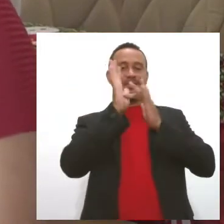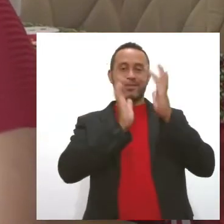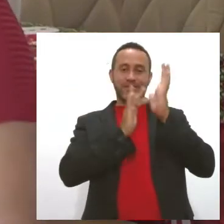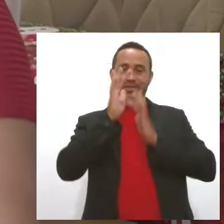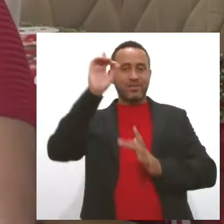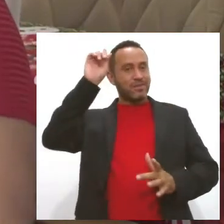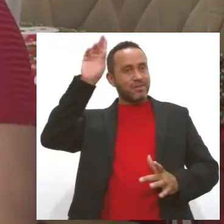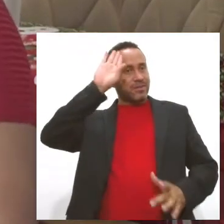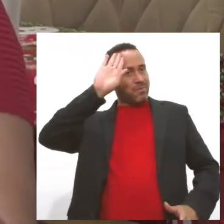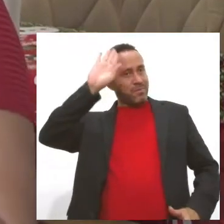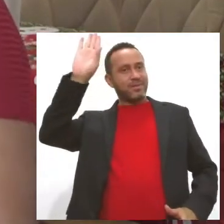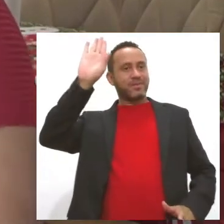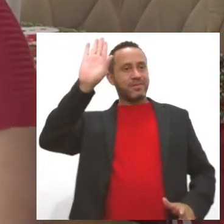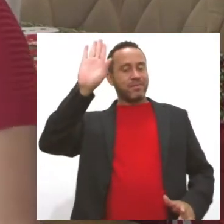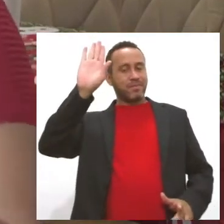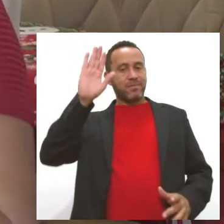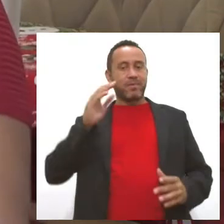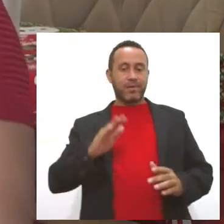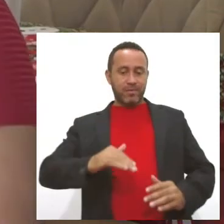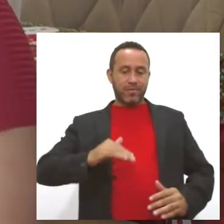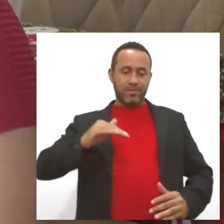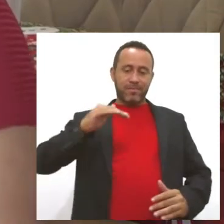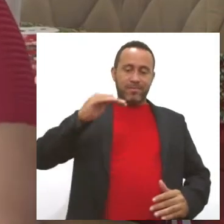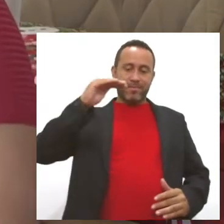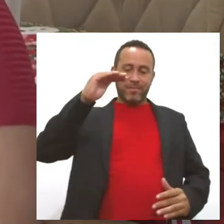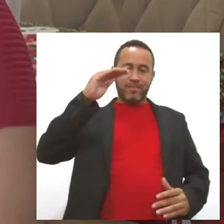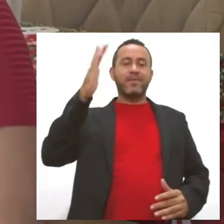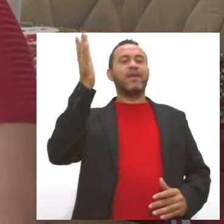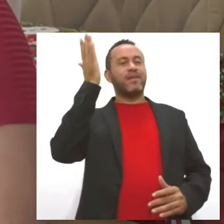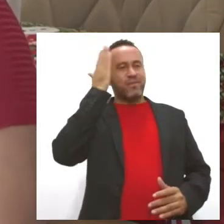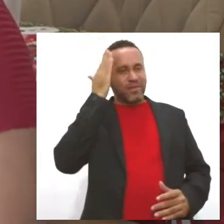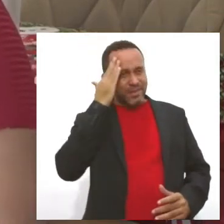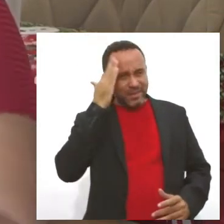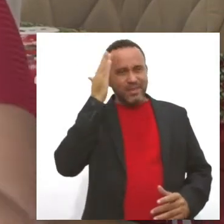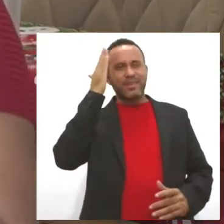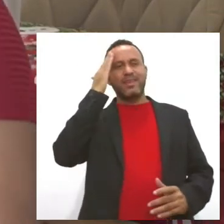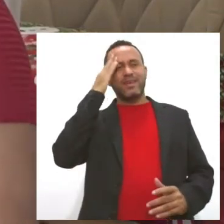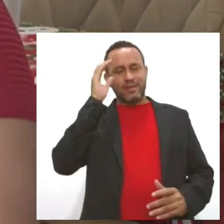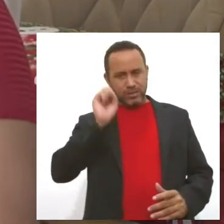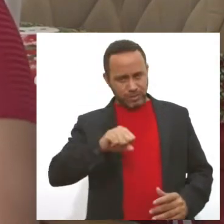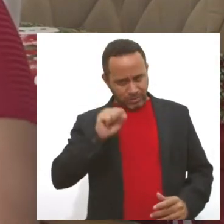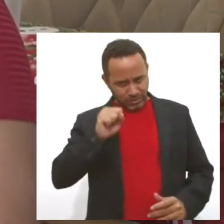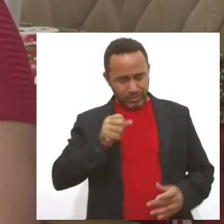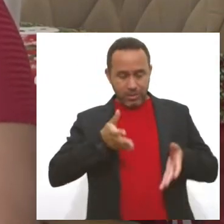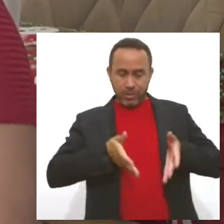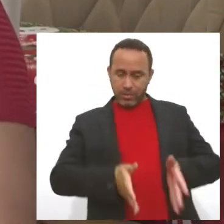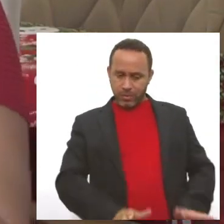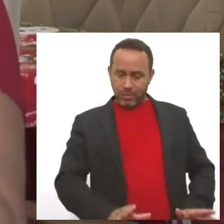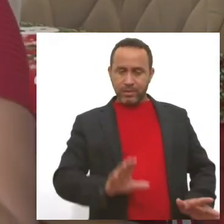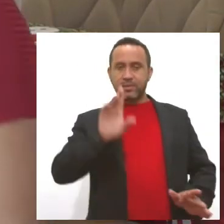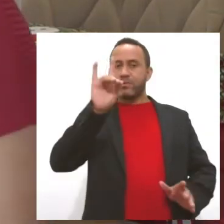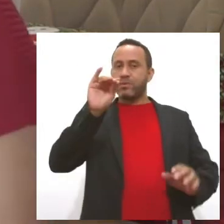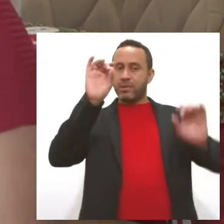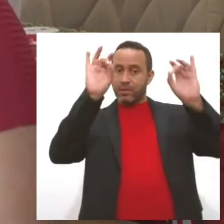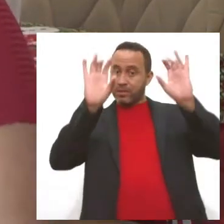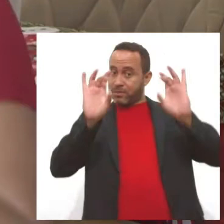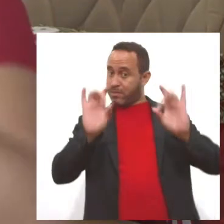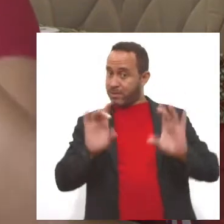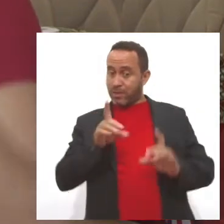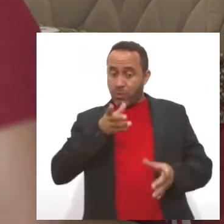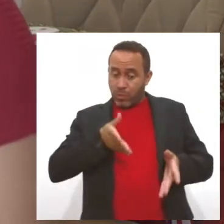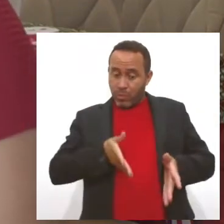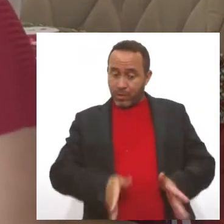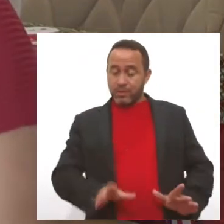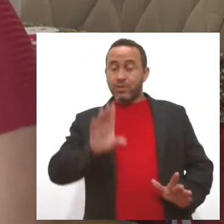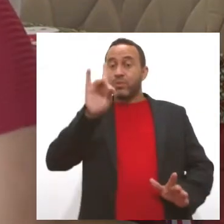de Jesus. Quando a gente vai crescendo, a gente vai tomando essa consciência de que sim, eu nasci num dia muito especial, porque foi o dia que